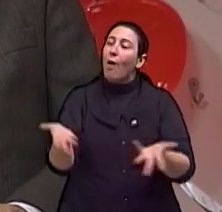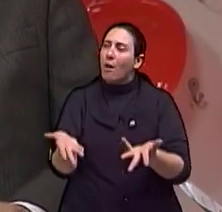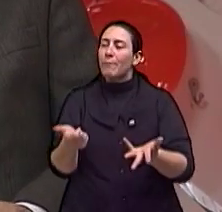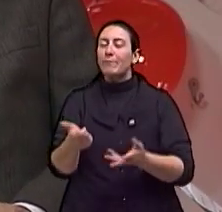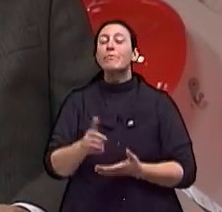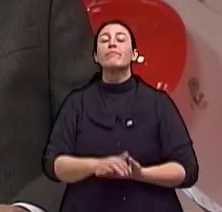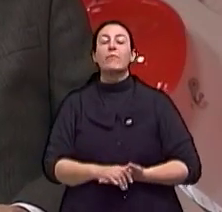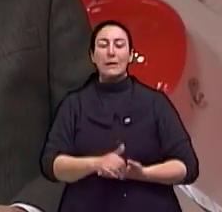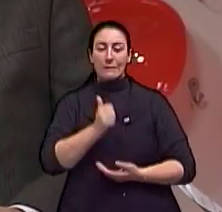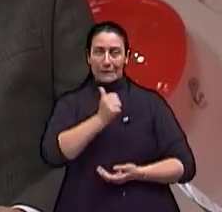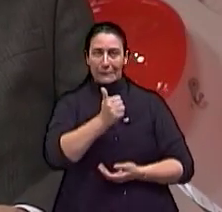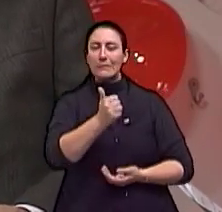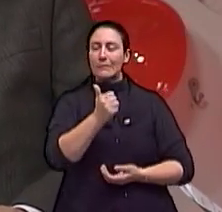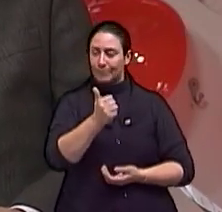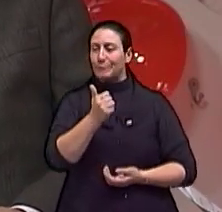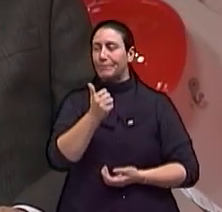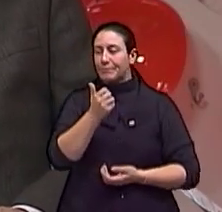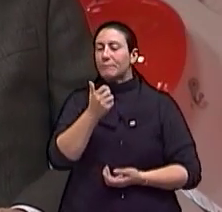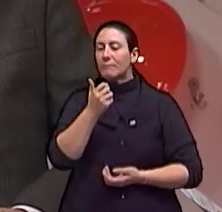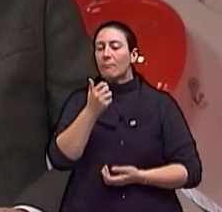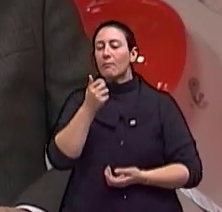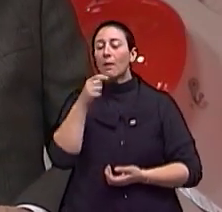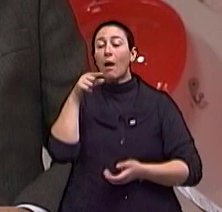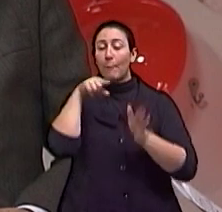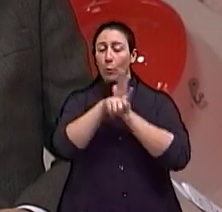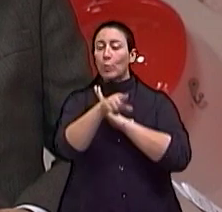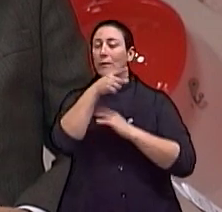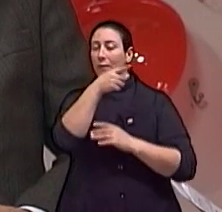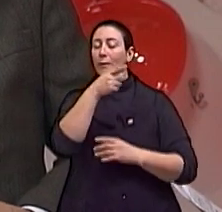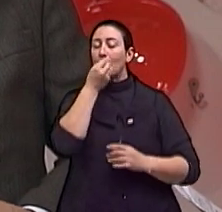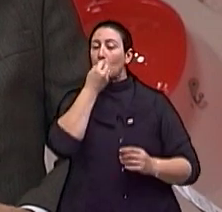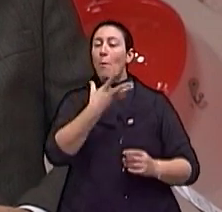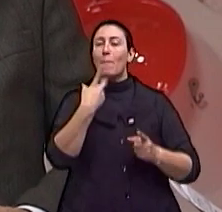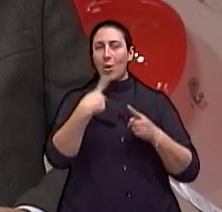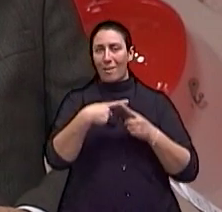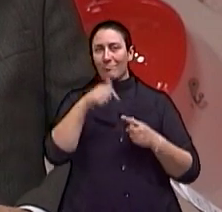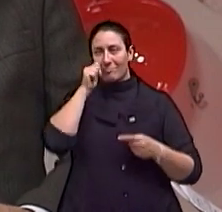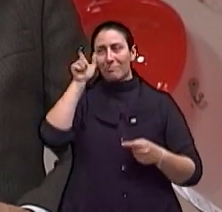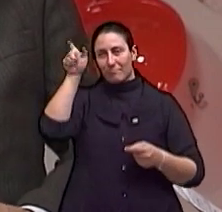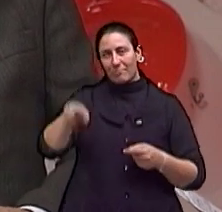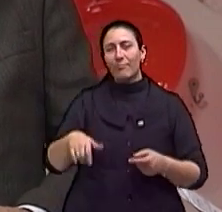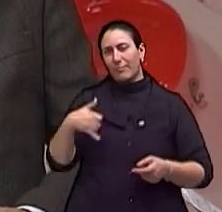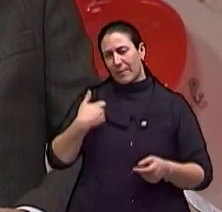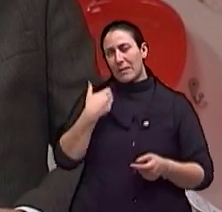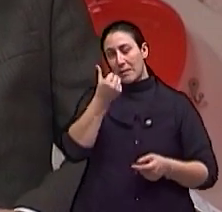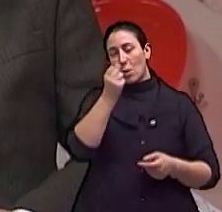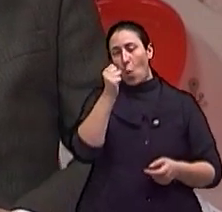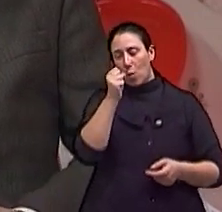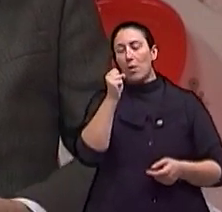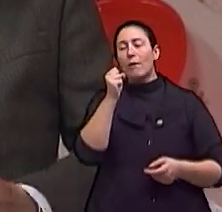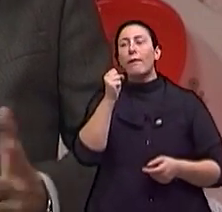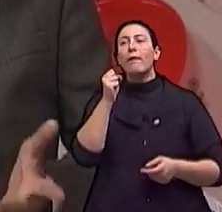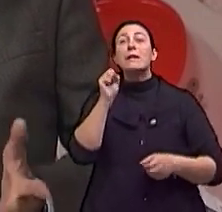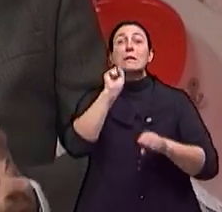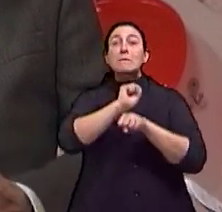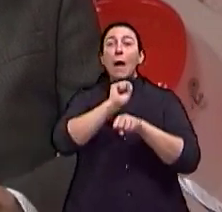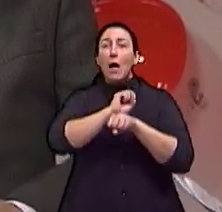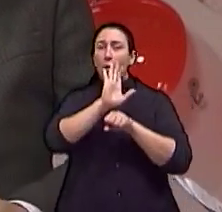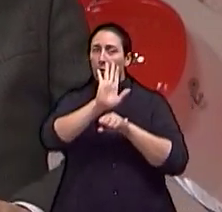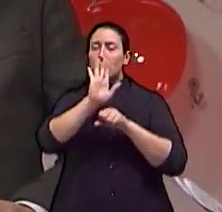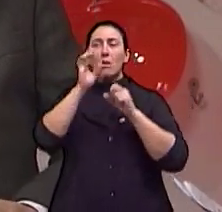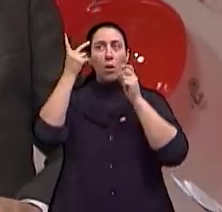importante, porque a paciente, o estimulador não está ligado ainda. Isso demora, a gente liga depois de 20, 30 dias. O parâmetro